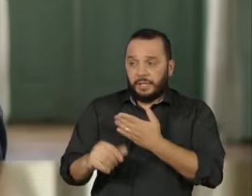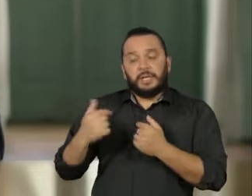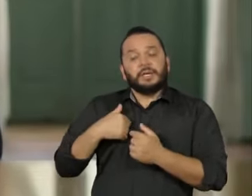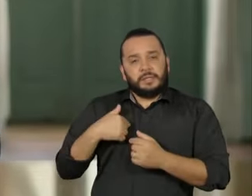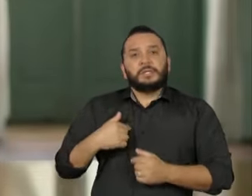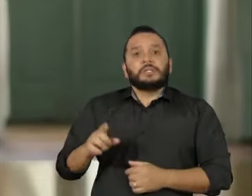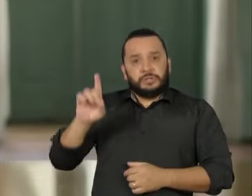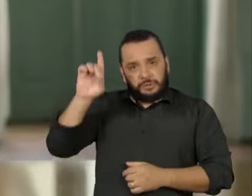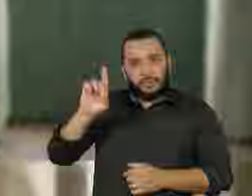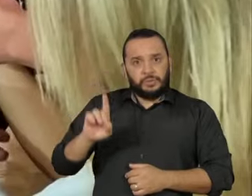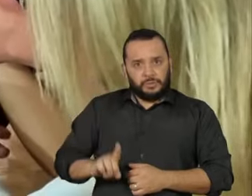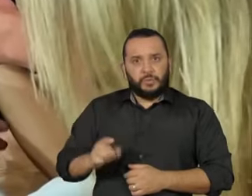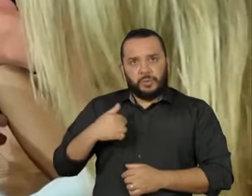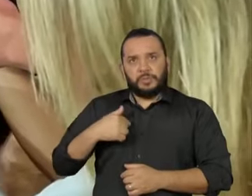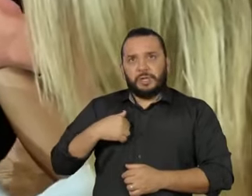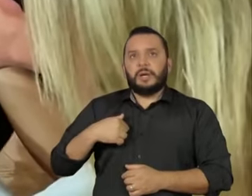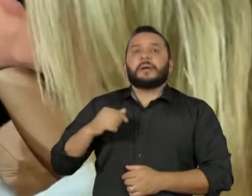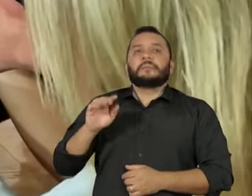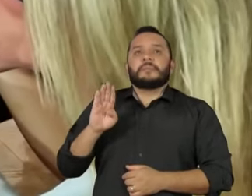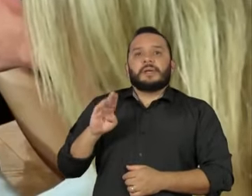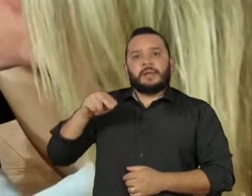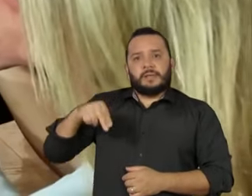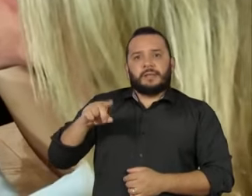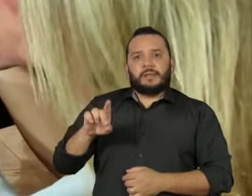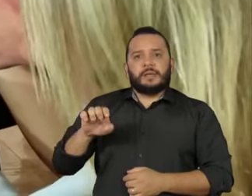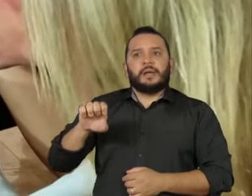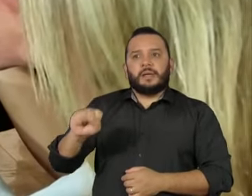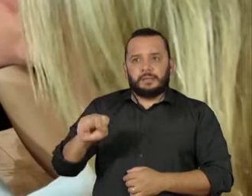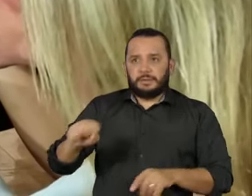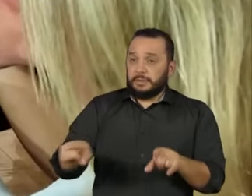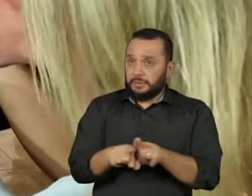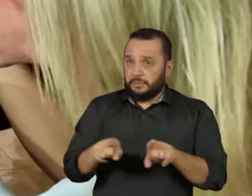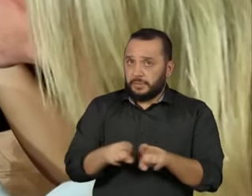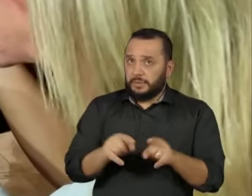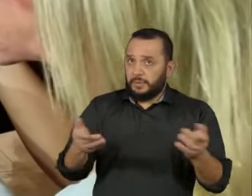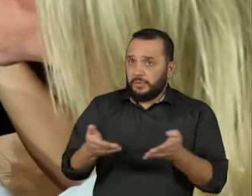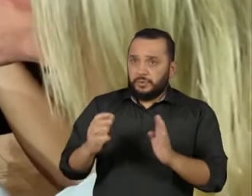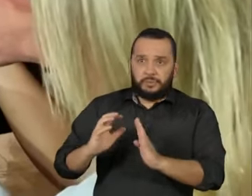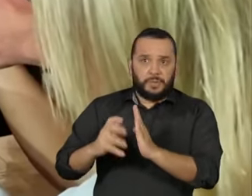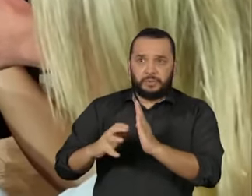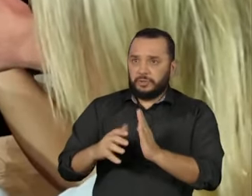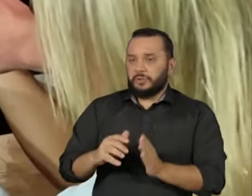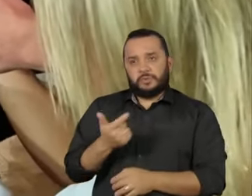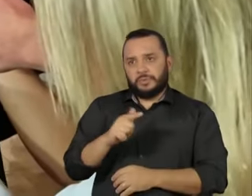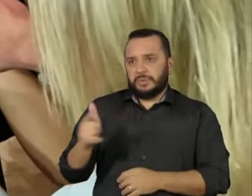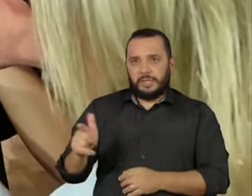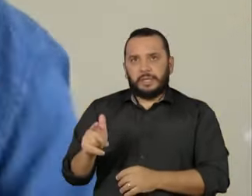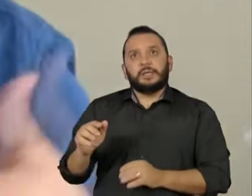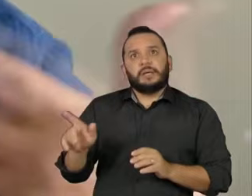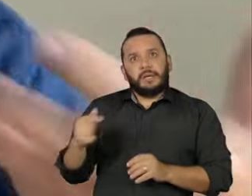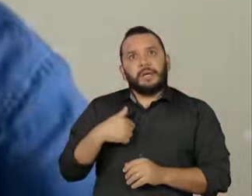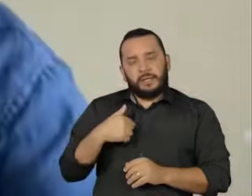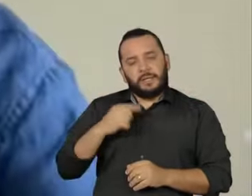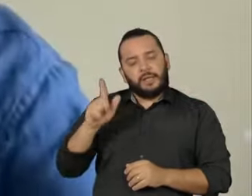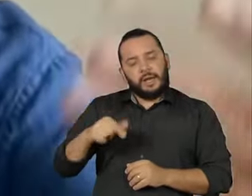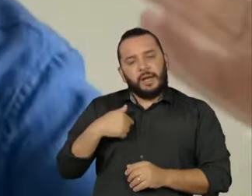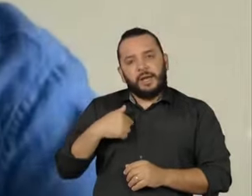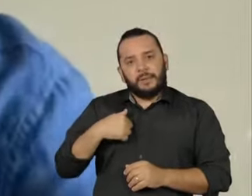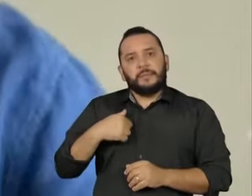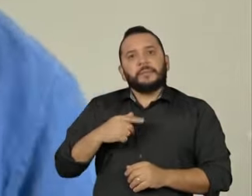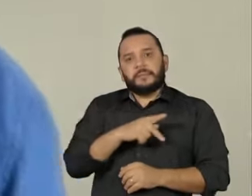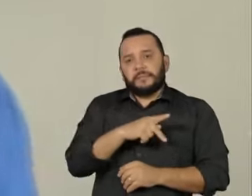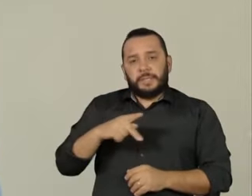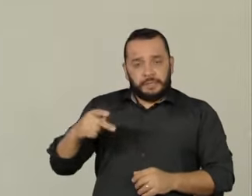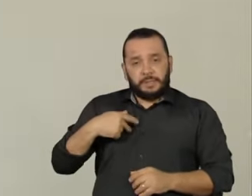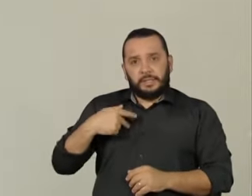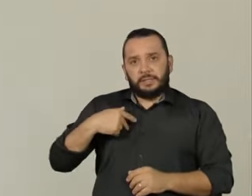social do BNDES. Hoje, sem partido, é presidente executivo da Indústria Brasileira de Árvores, membro do Conselho